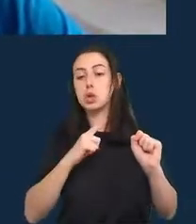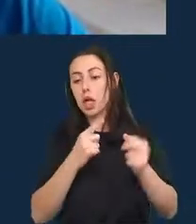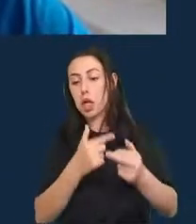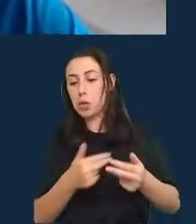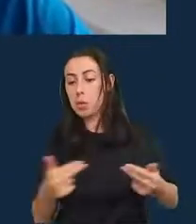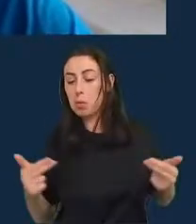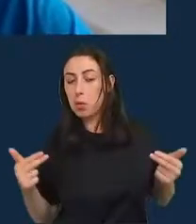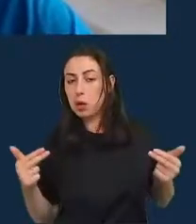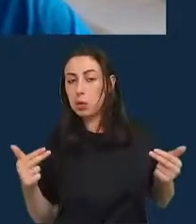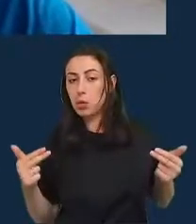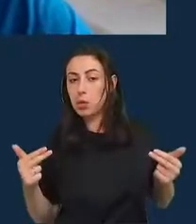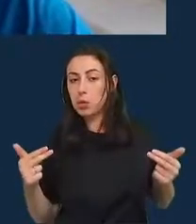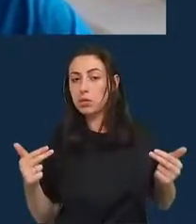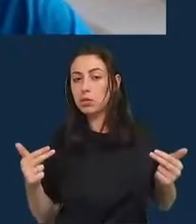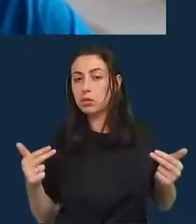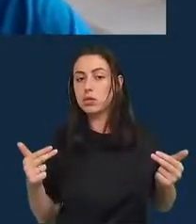Bom, eu acho que não, porque